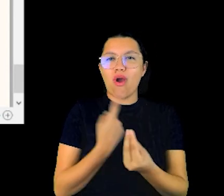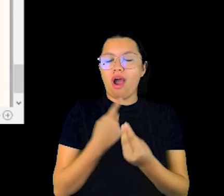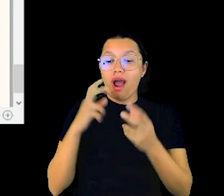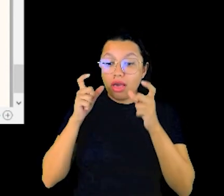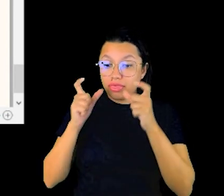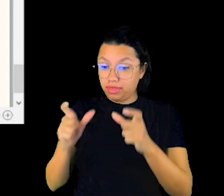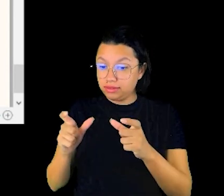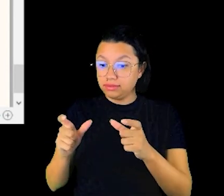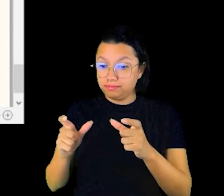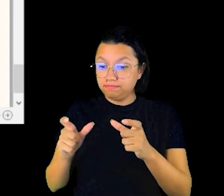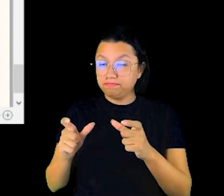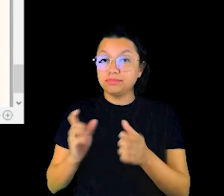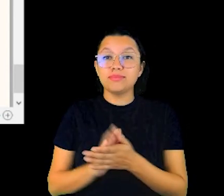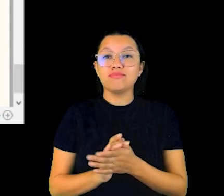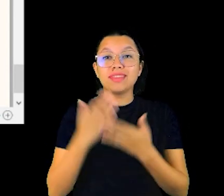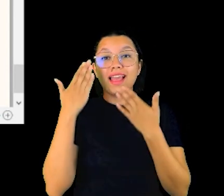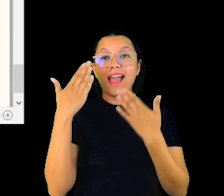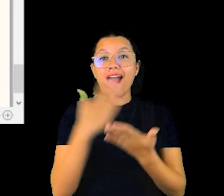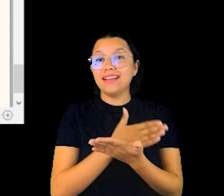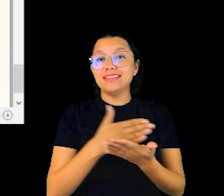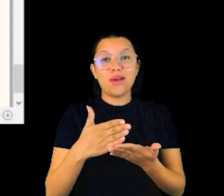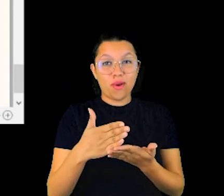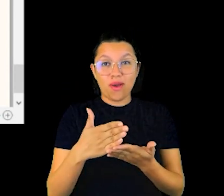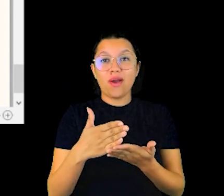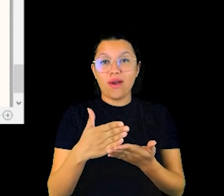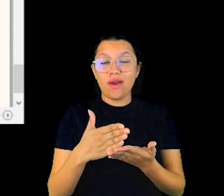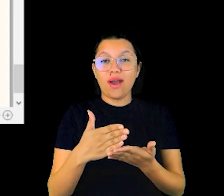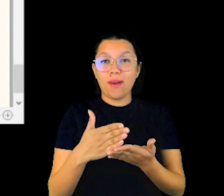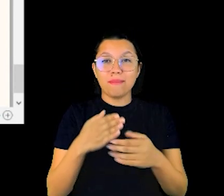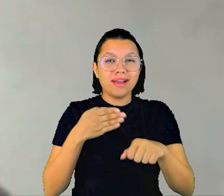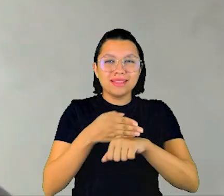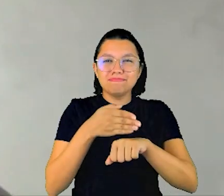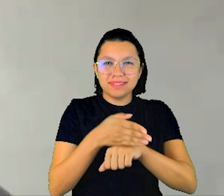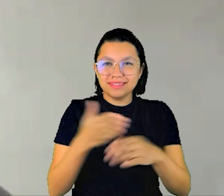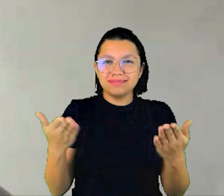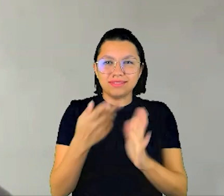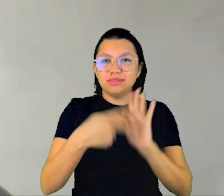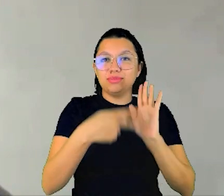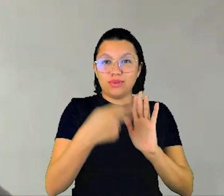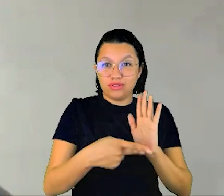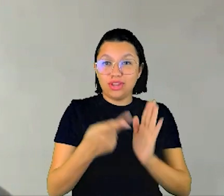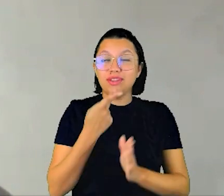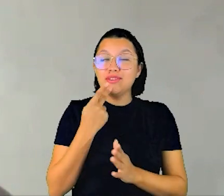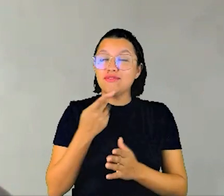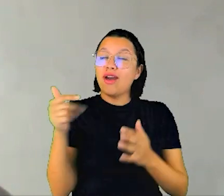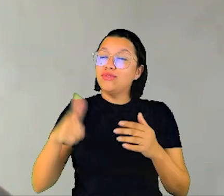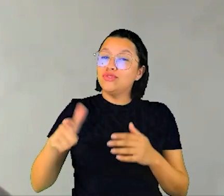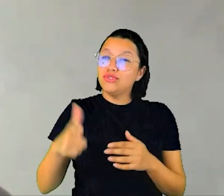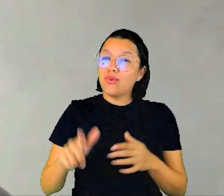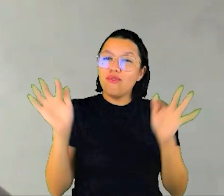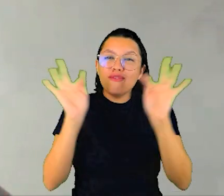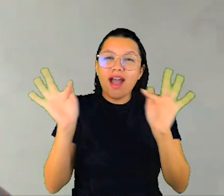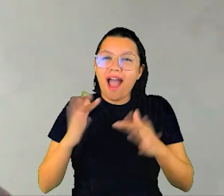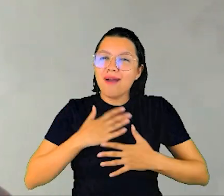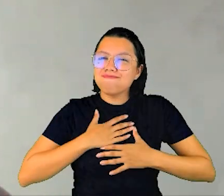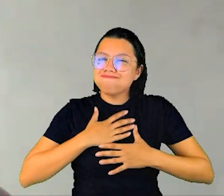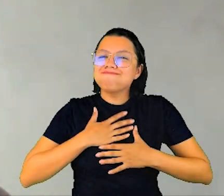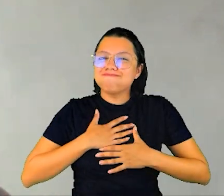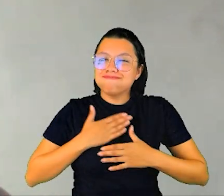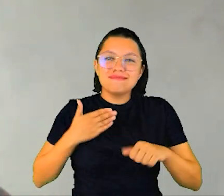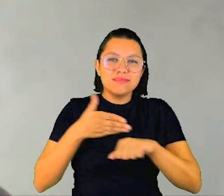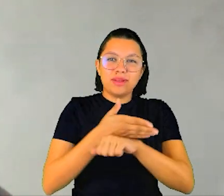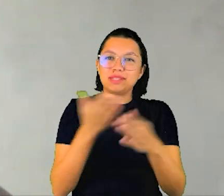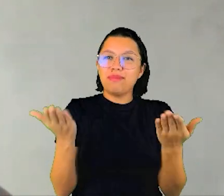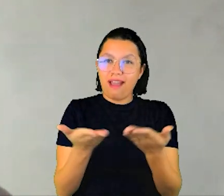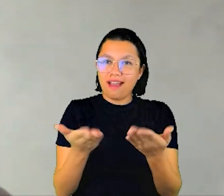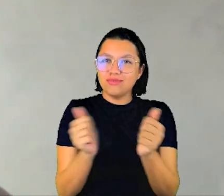atenção. Agradeço imensamente a participação nesse projeto e reitero a minha alegria e a satisfação enorme de estar aqui com